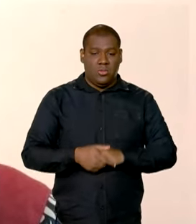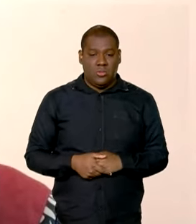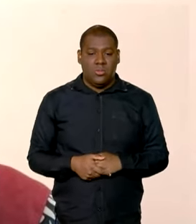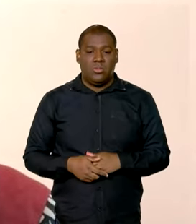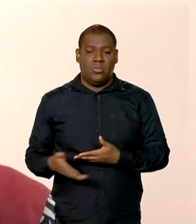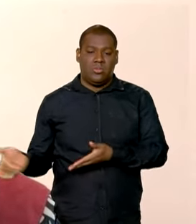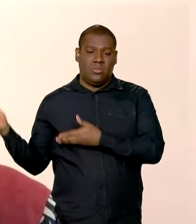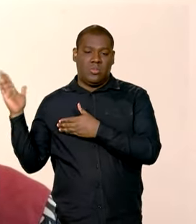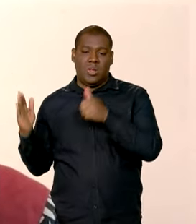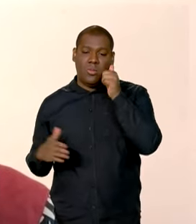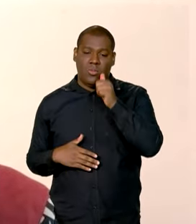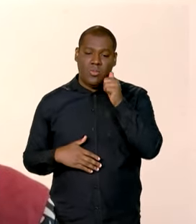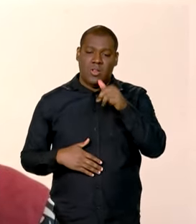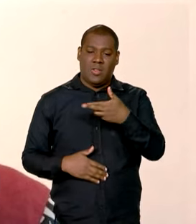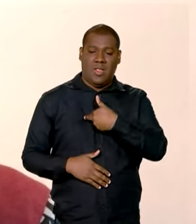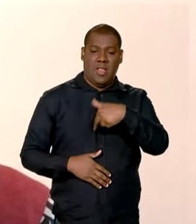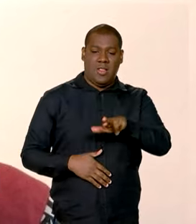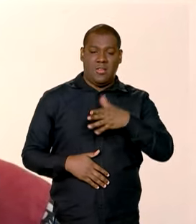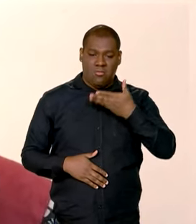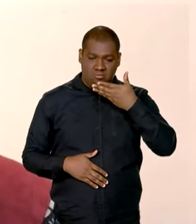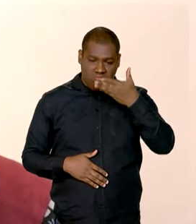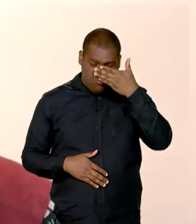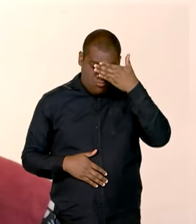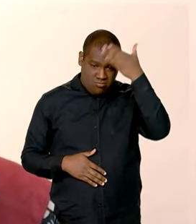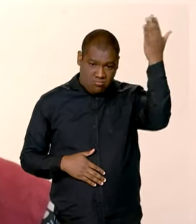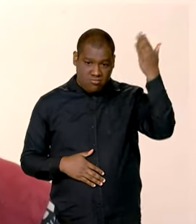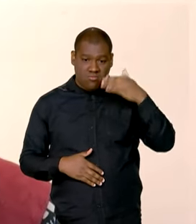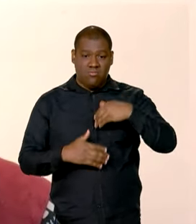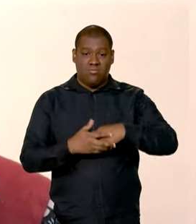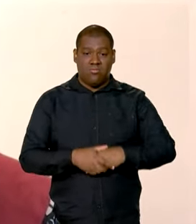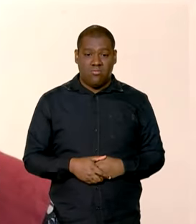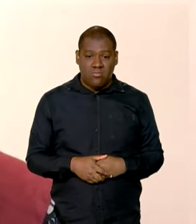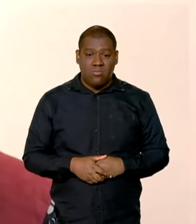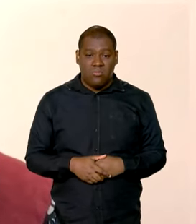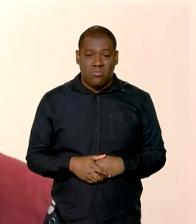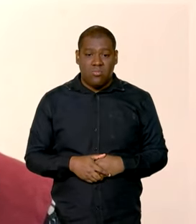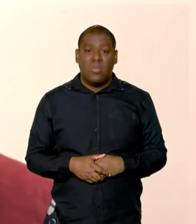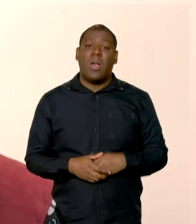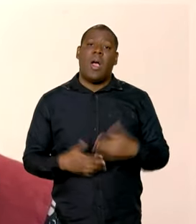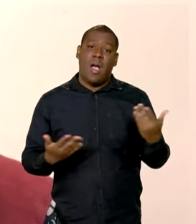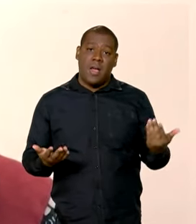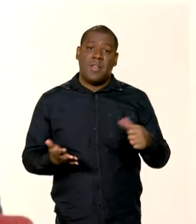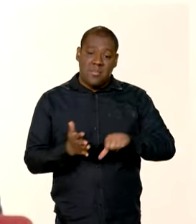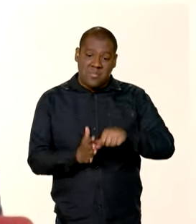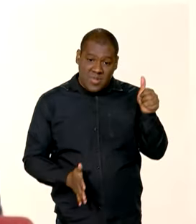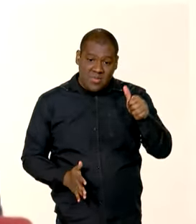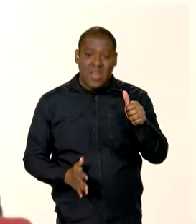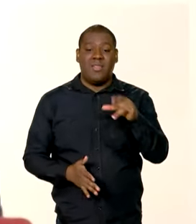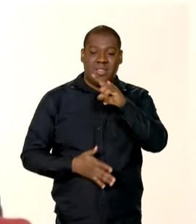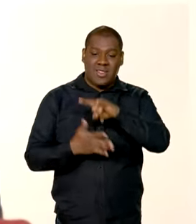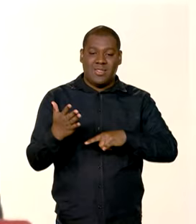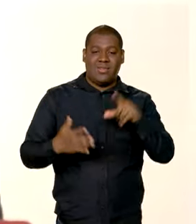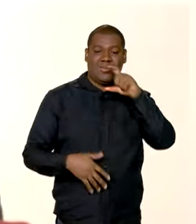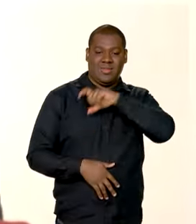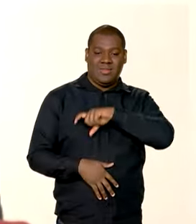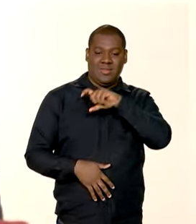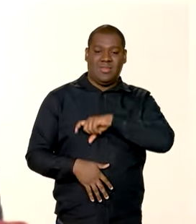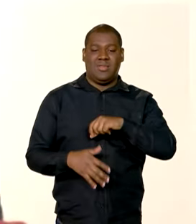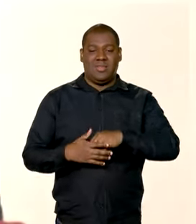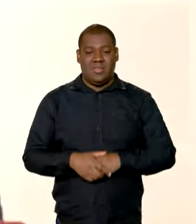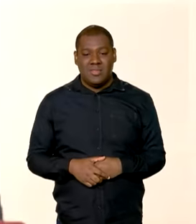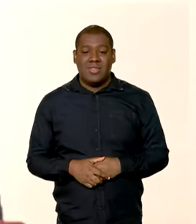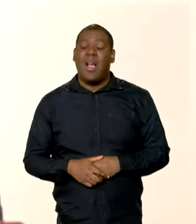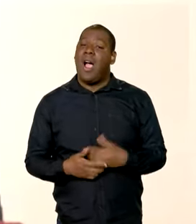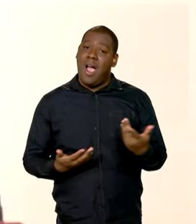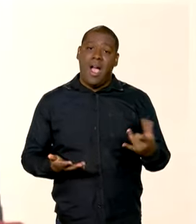Kézia Nova é muçulmana e ainda não sabia dessa mudança quando foi tirar sua primeira habilitação. A facilidade para fazer